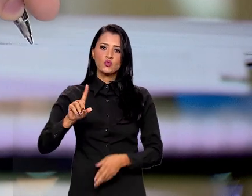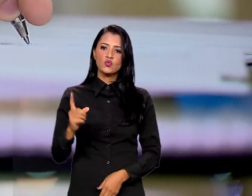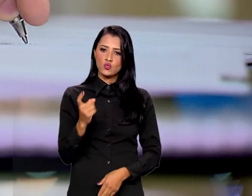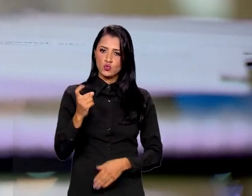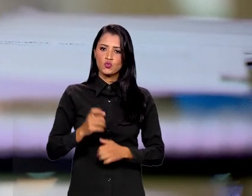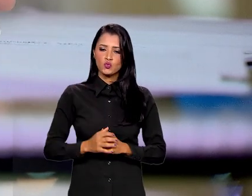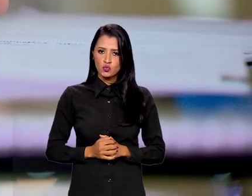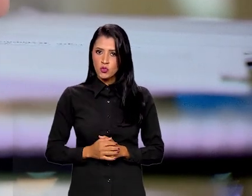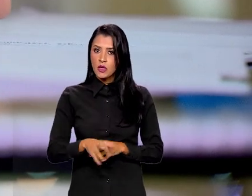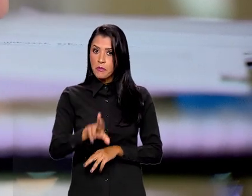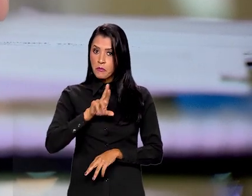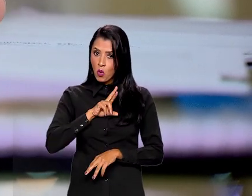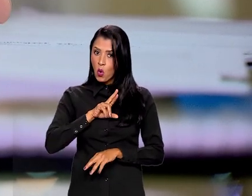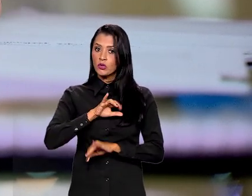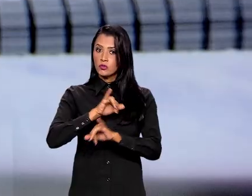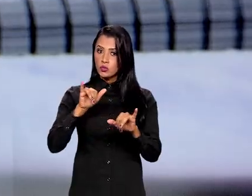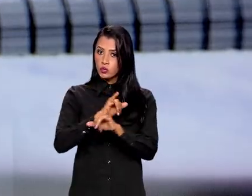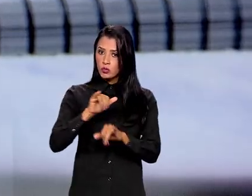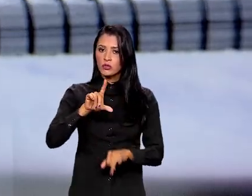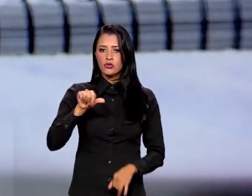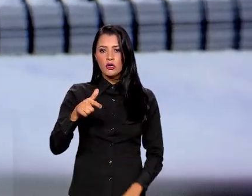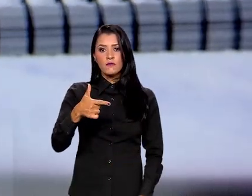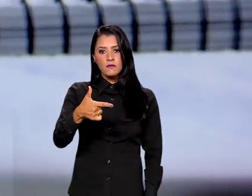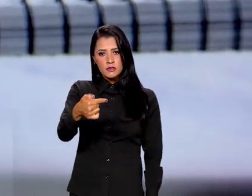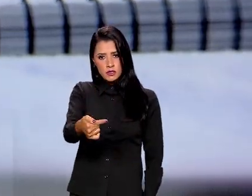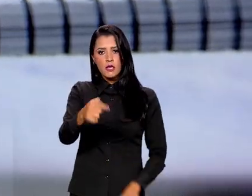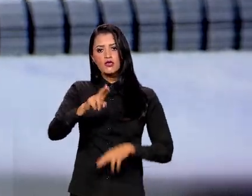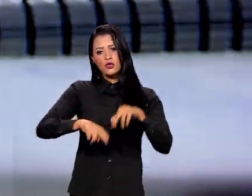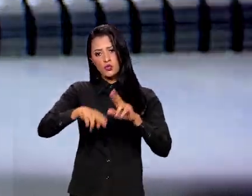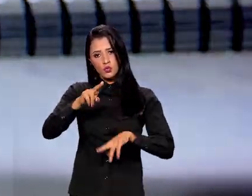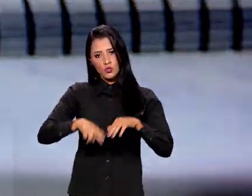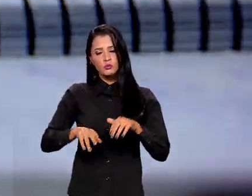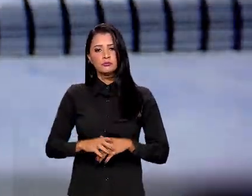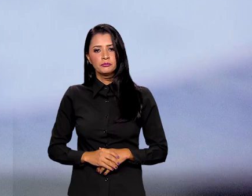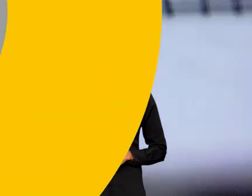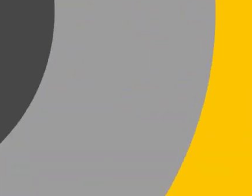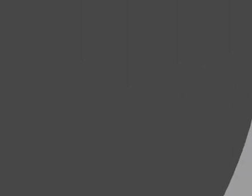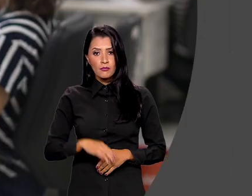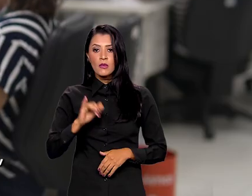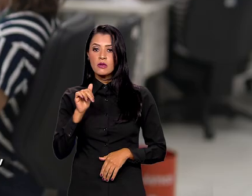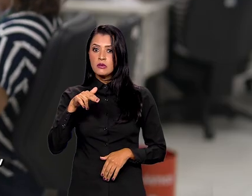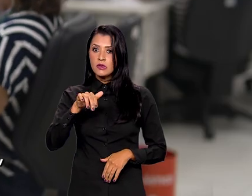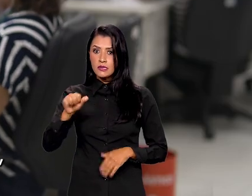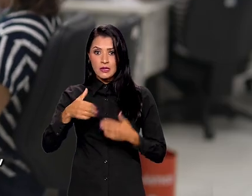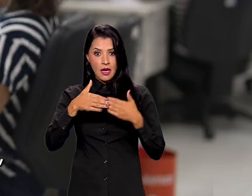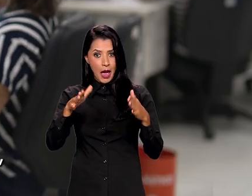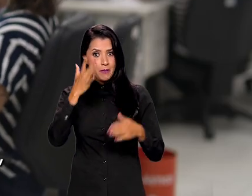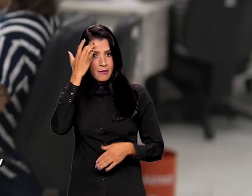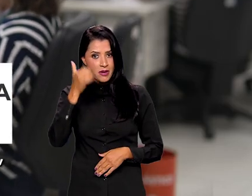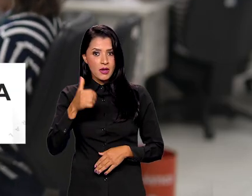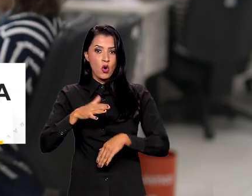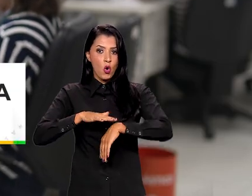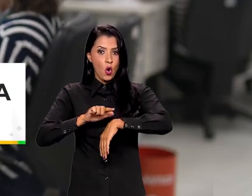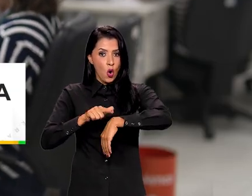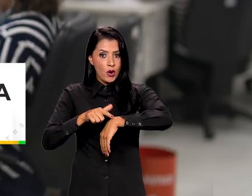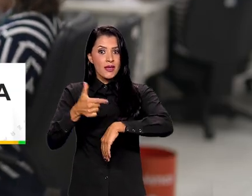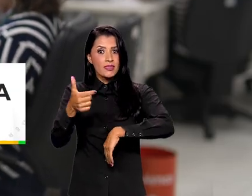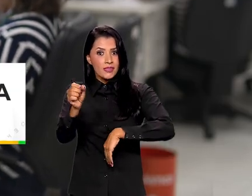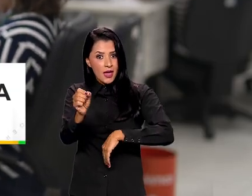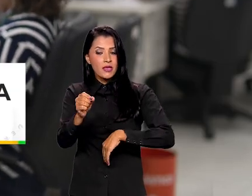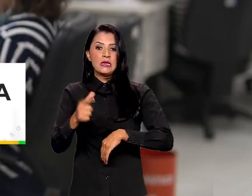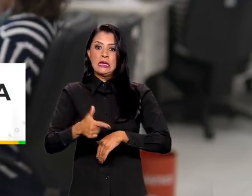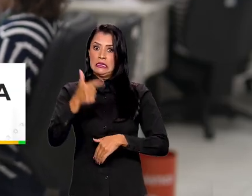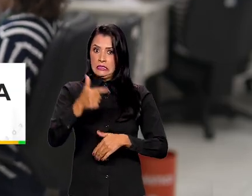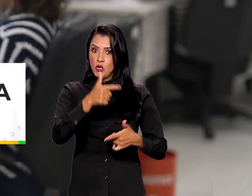portal Acesso Único. O resultado será divulgado no dia 27 de junho. A Receita Federal abre amanhã, a partir das